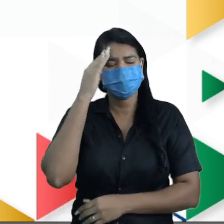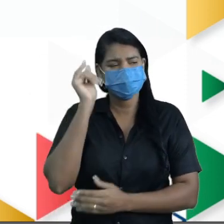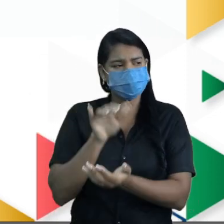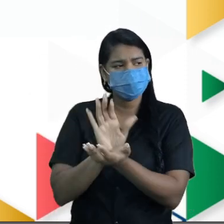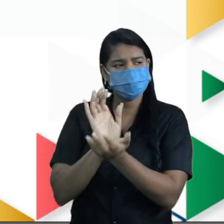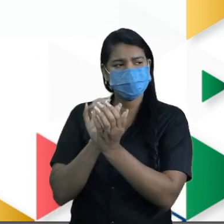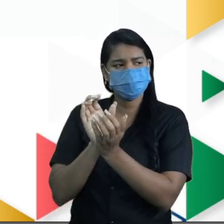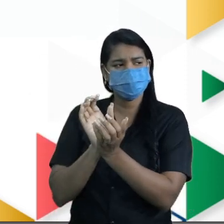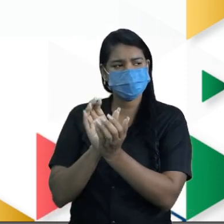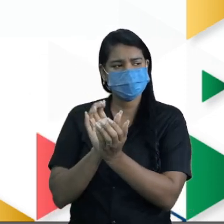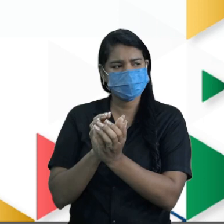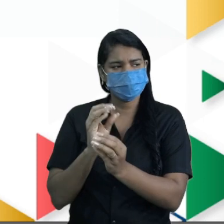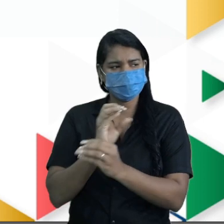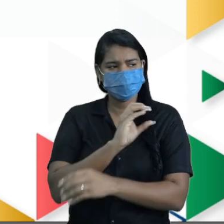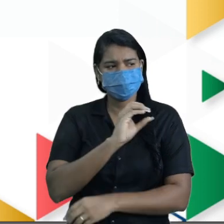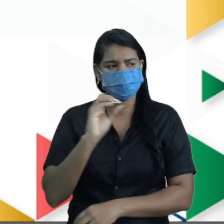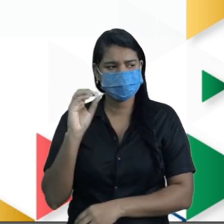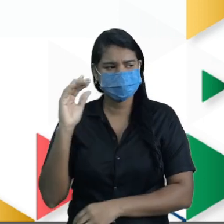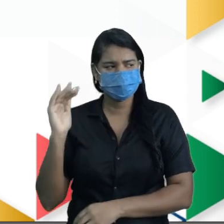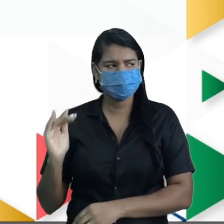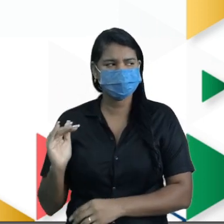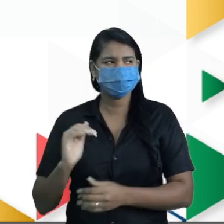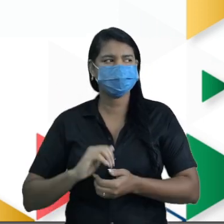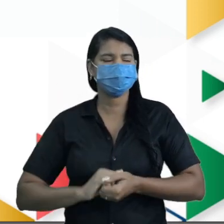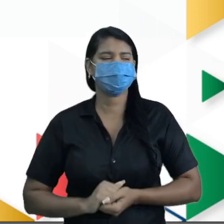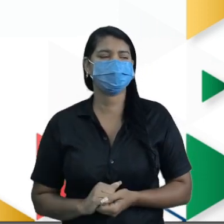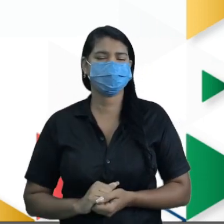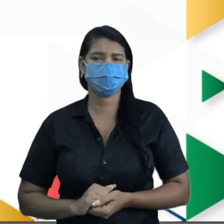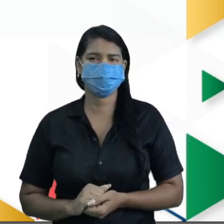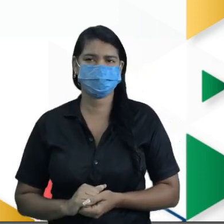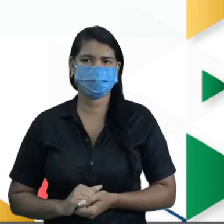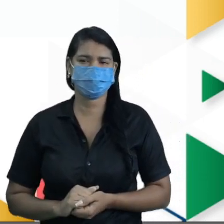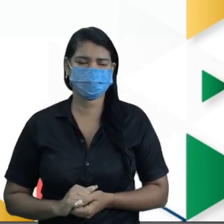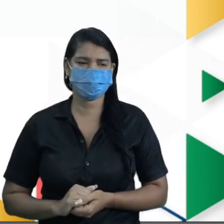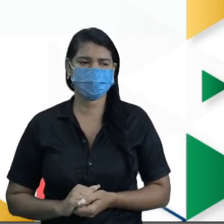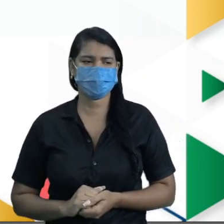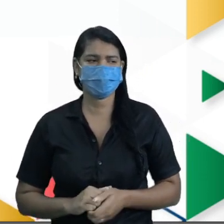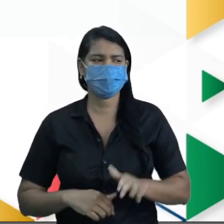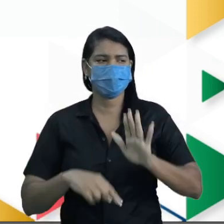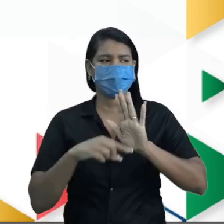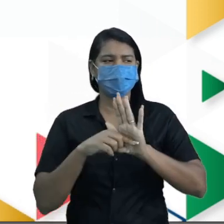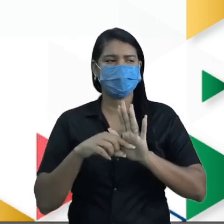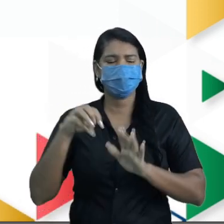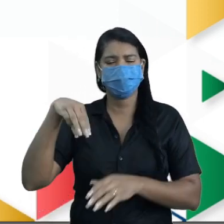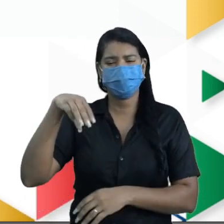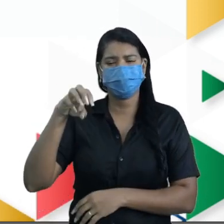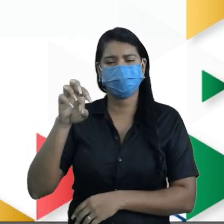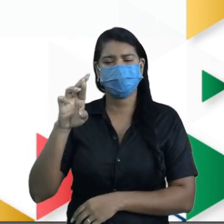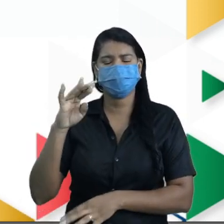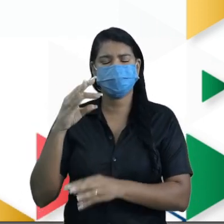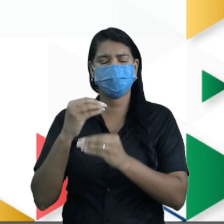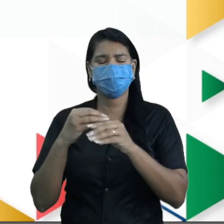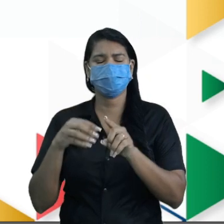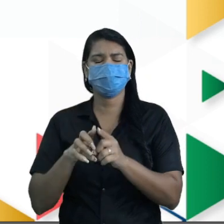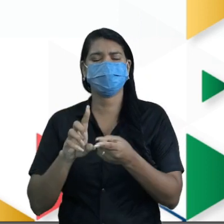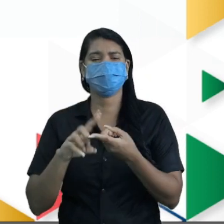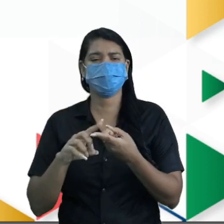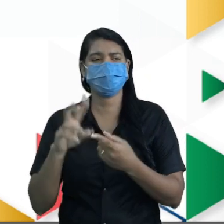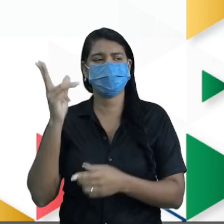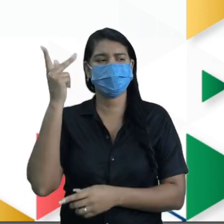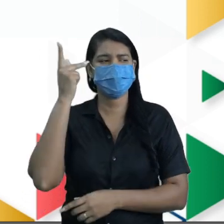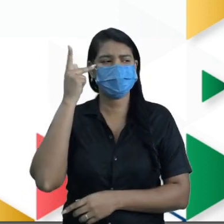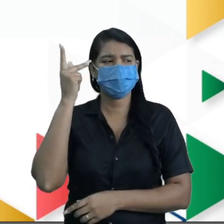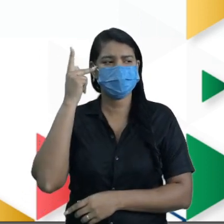está abaixo de zero, né? A gente, nossa, é negativo, é menos metros aí, tá? São Paulo,